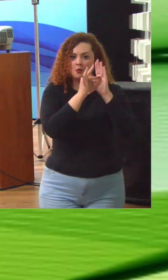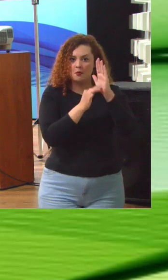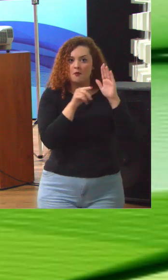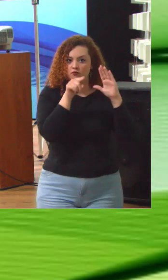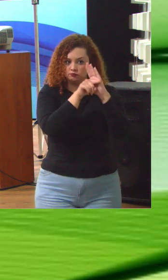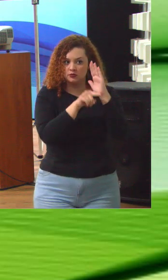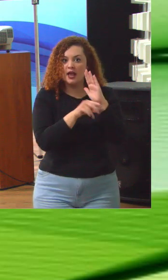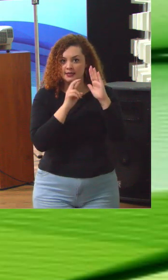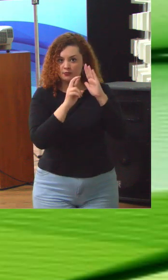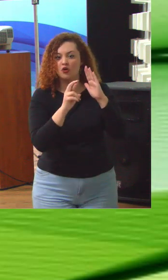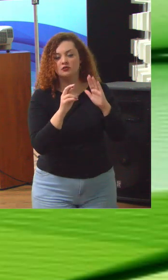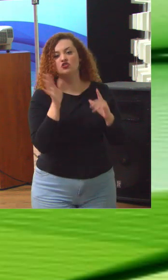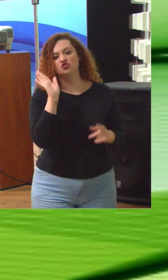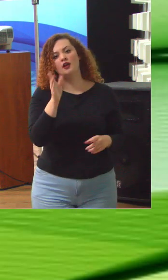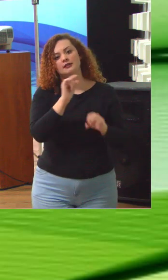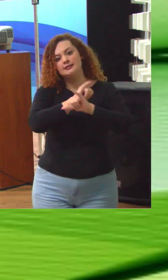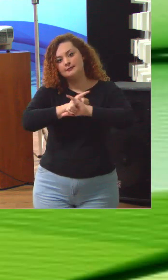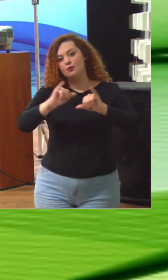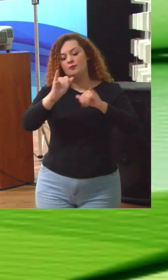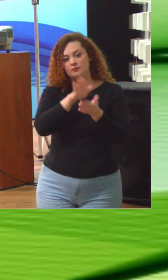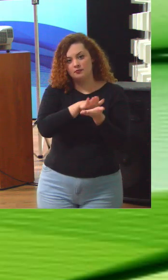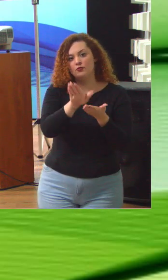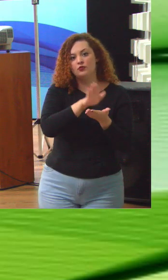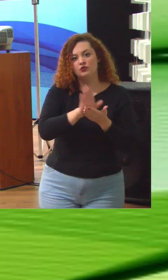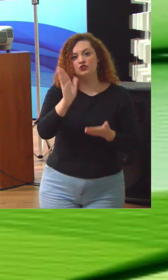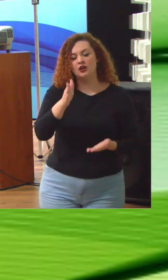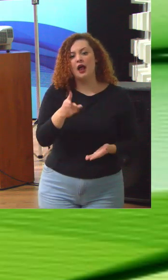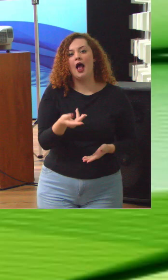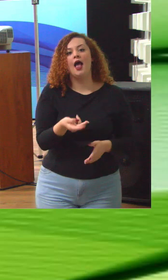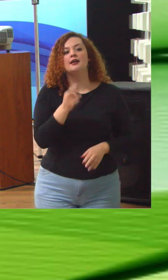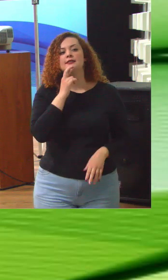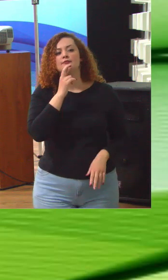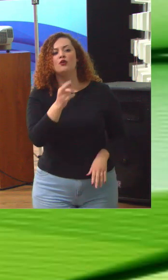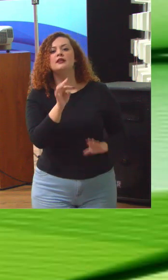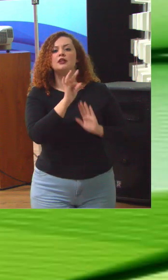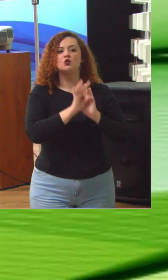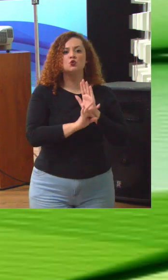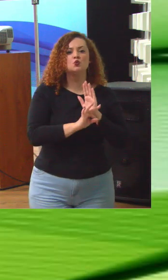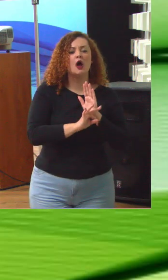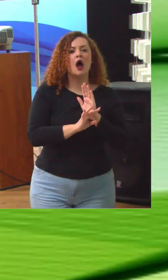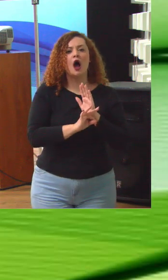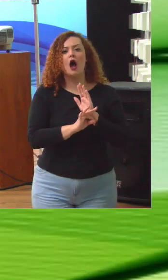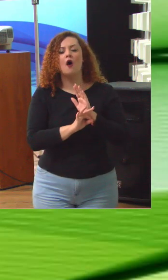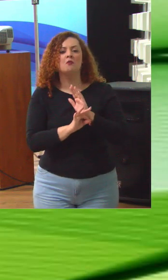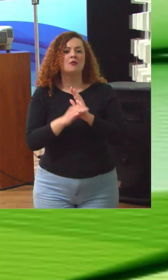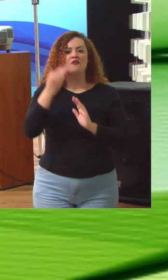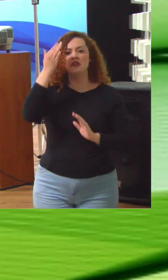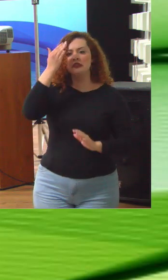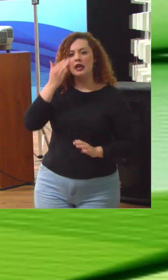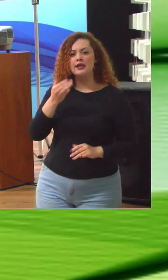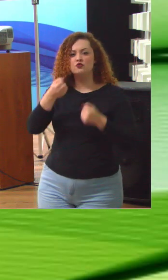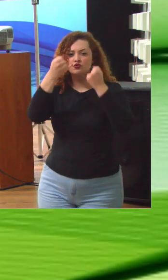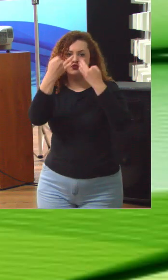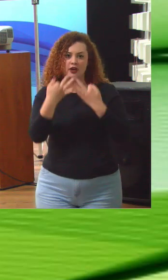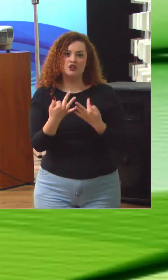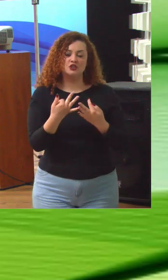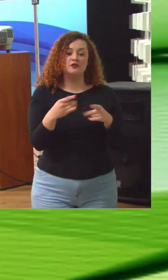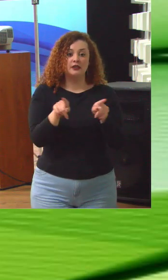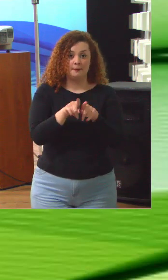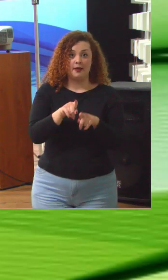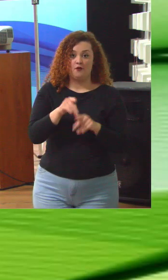está lá também a própria resposta textual qual foi a evidência e a justificativa está tudo lá inclusive para o INEP